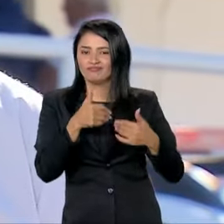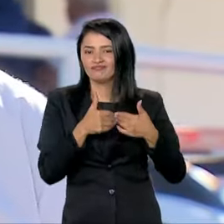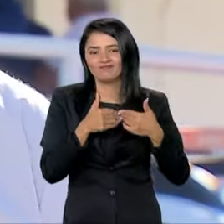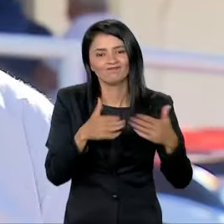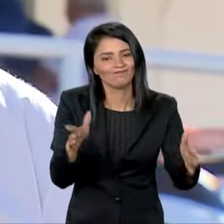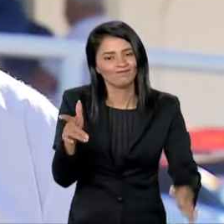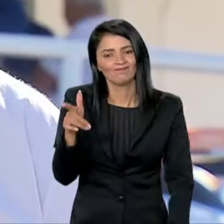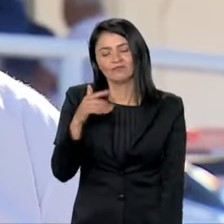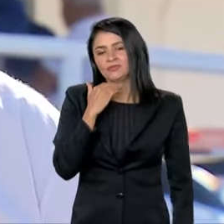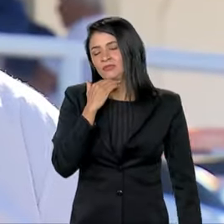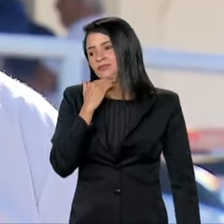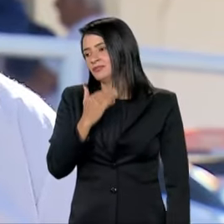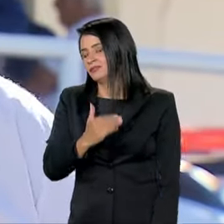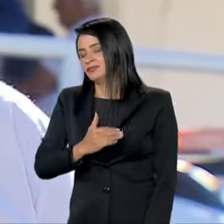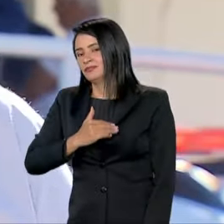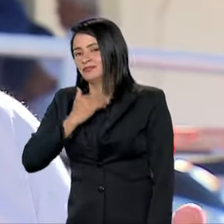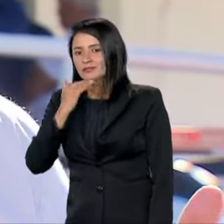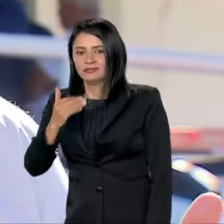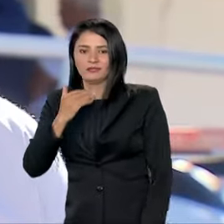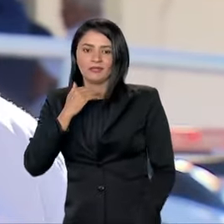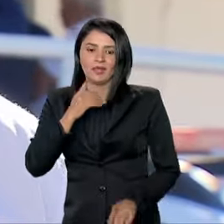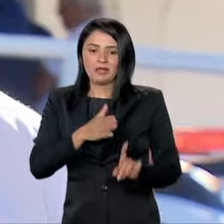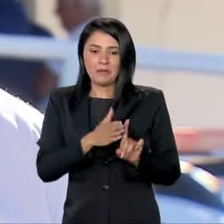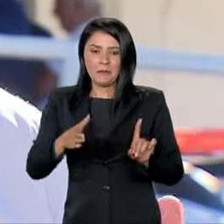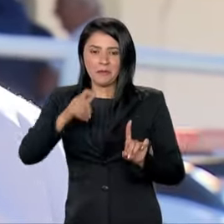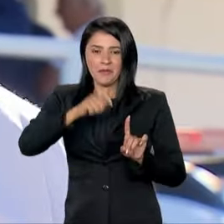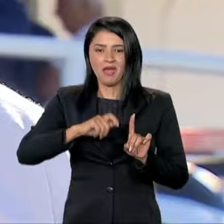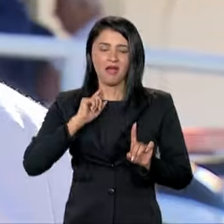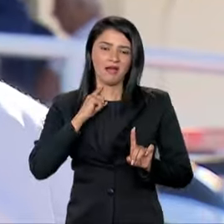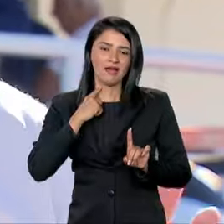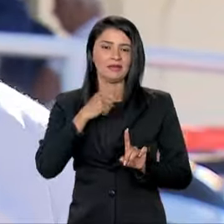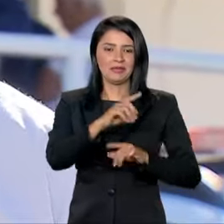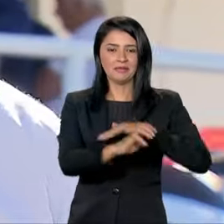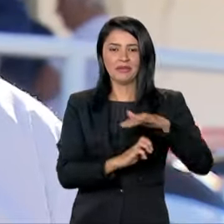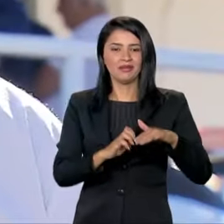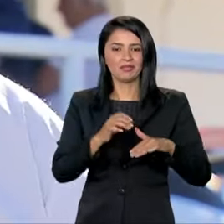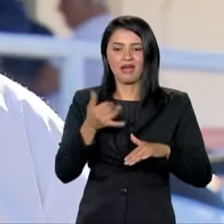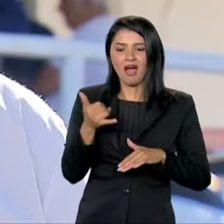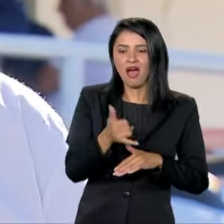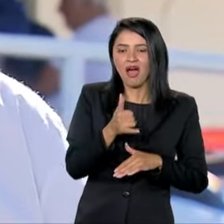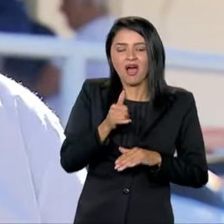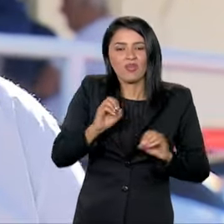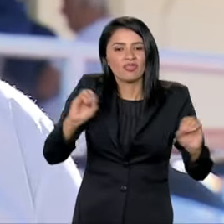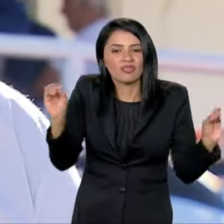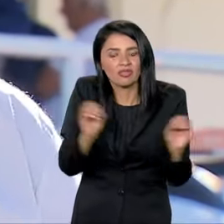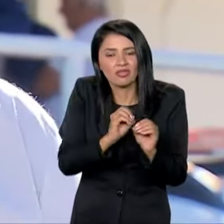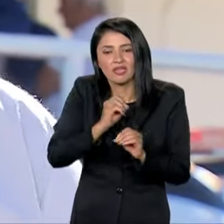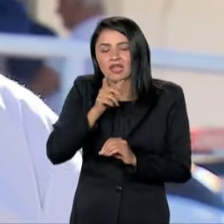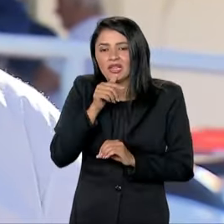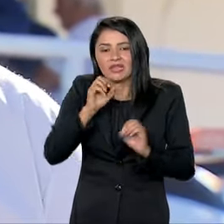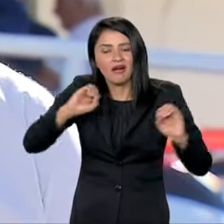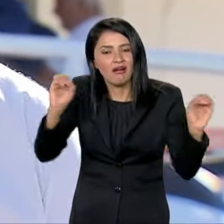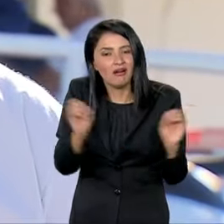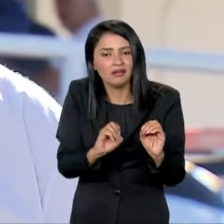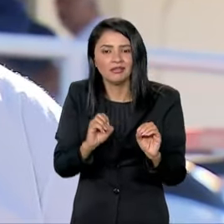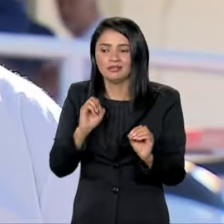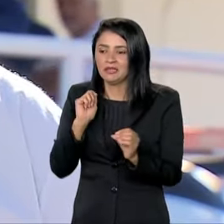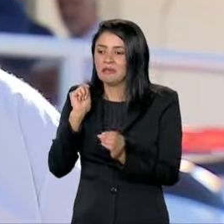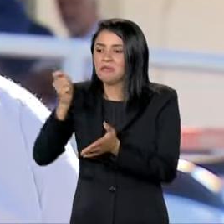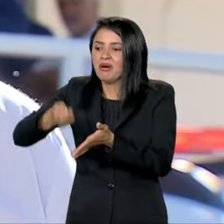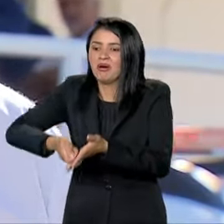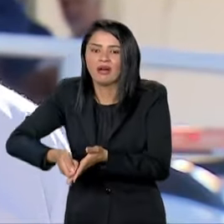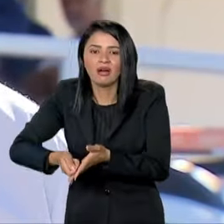durante todo o mês de maio, empresas que ainda estão sem água, sem luz, sem nenhuma capacidade de trabalho e têm que pagar a folha.